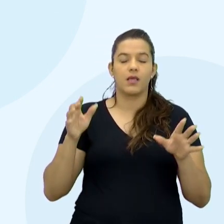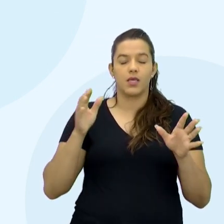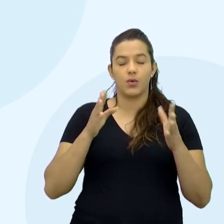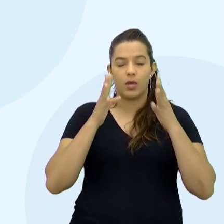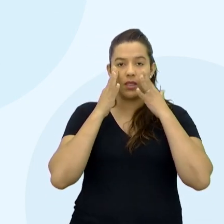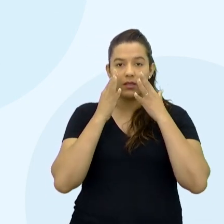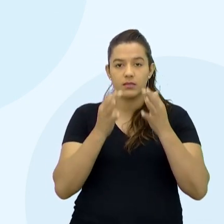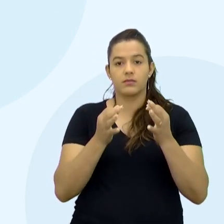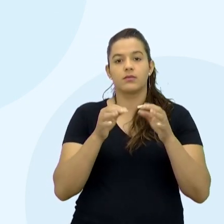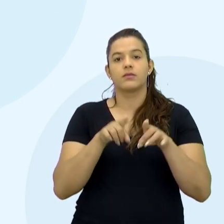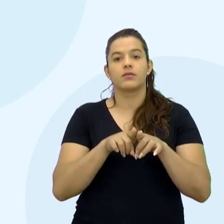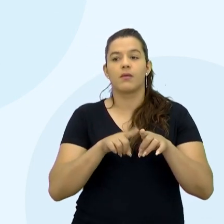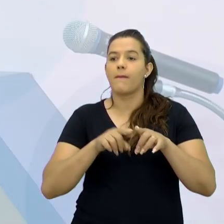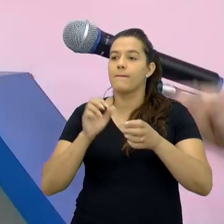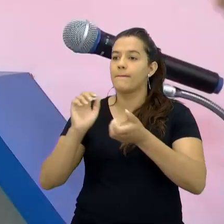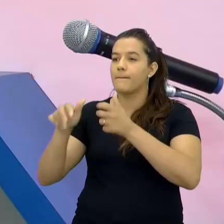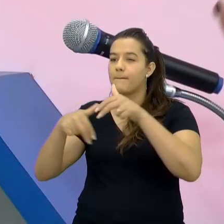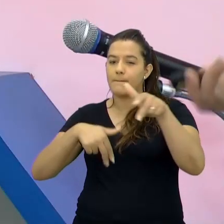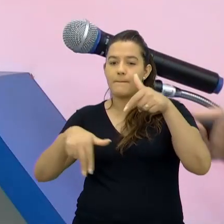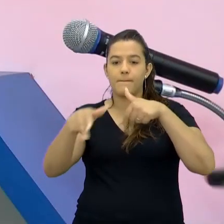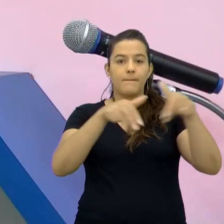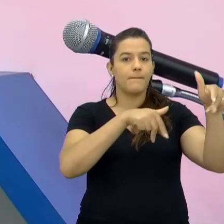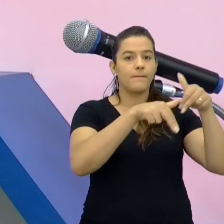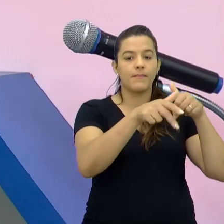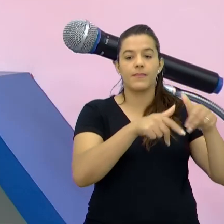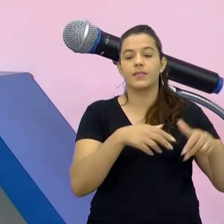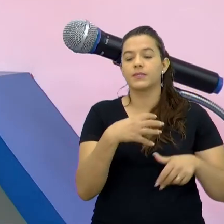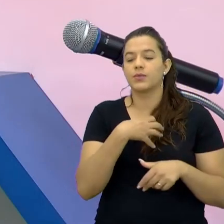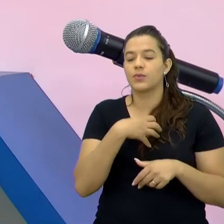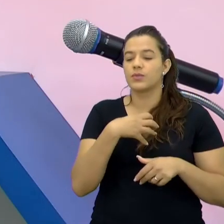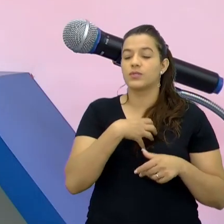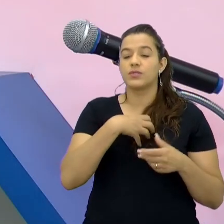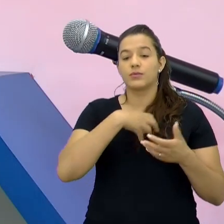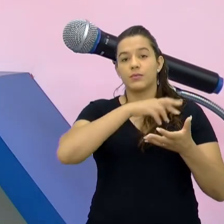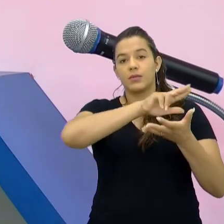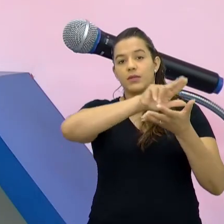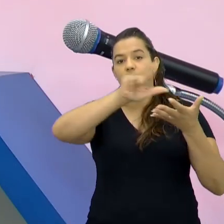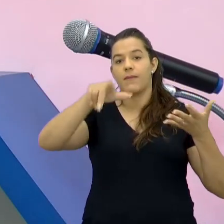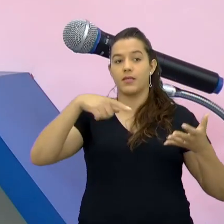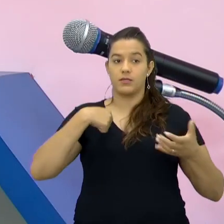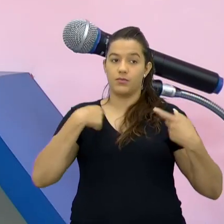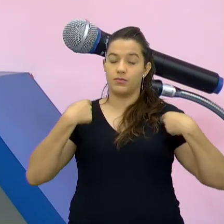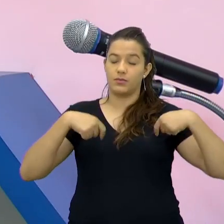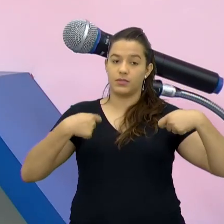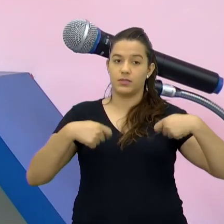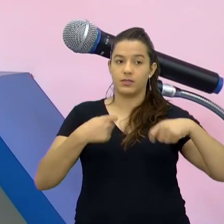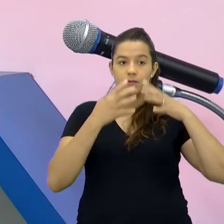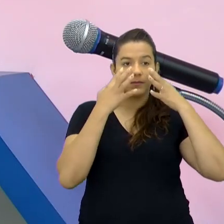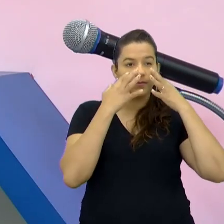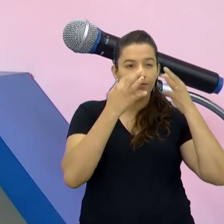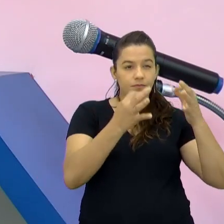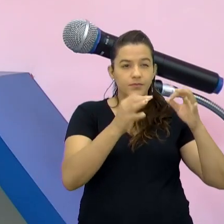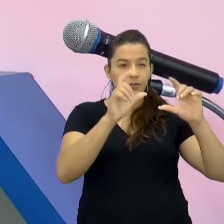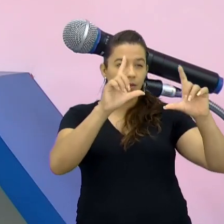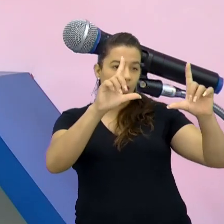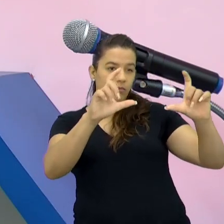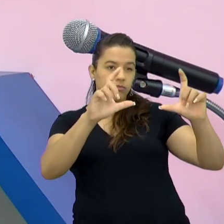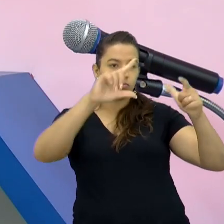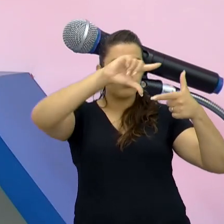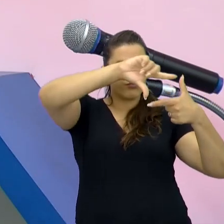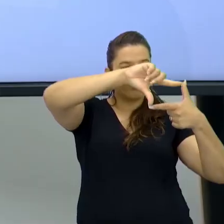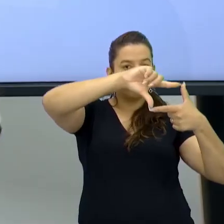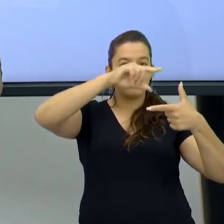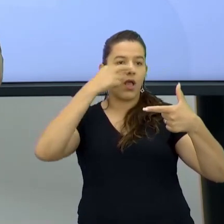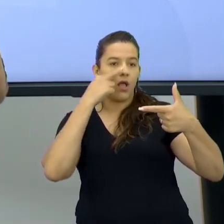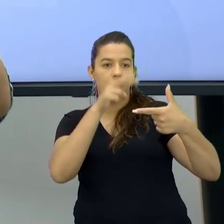né Porque o jogo tá rolando As pessoas estão com emoções diversas Exato E você tem a sua concentração Que é pegar a imagem É a perfeita né